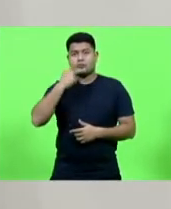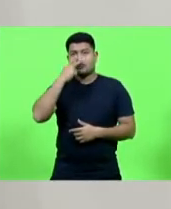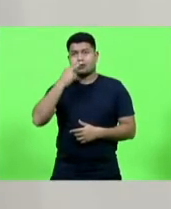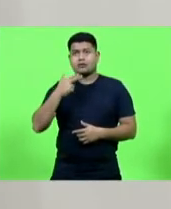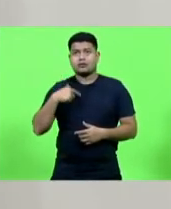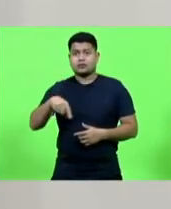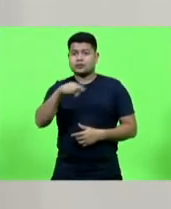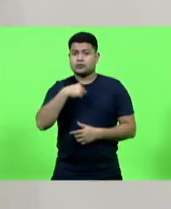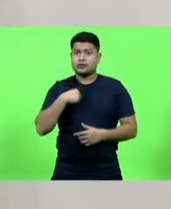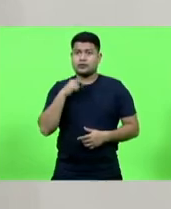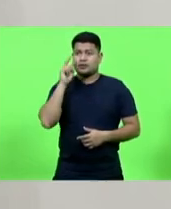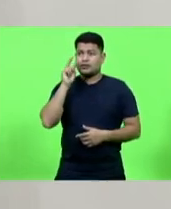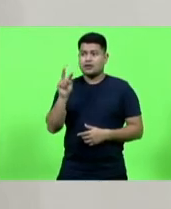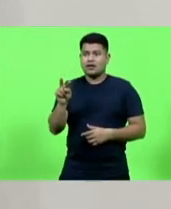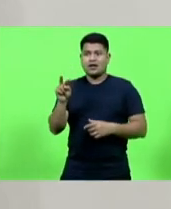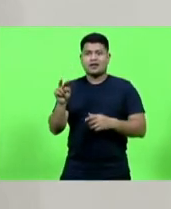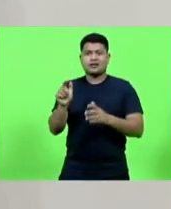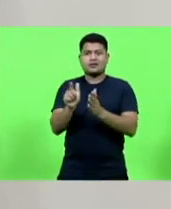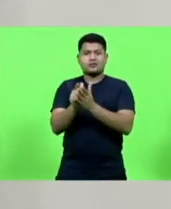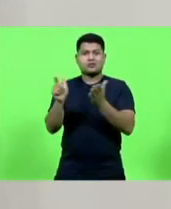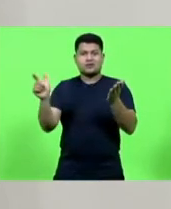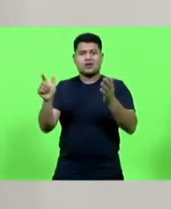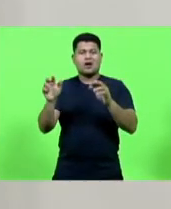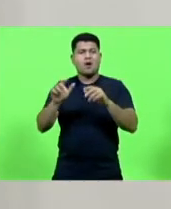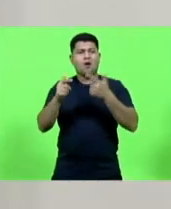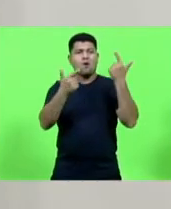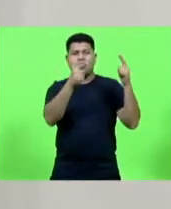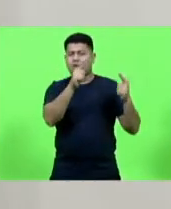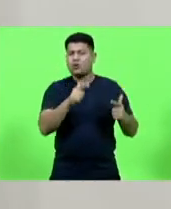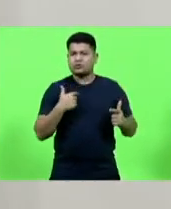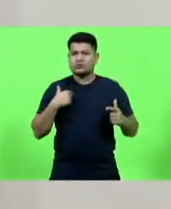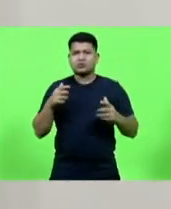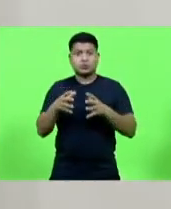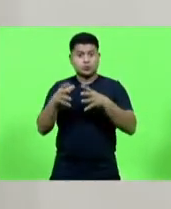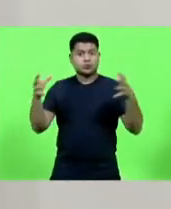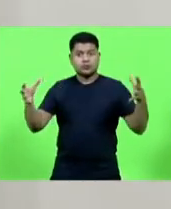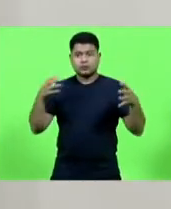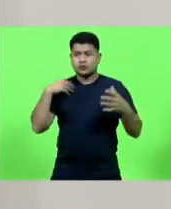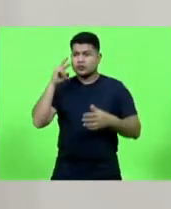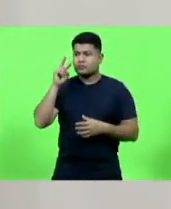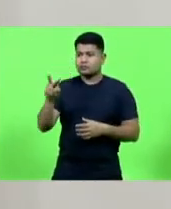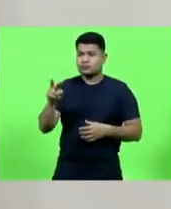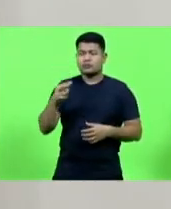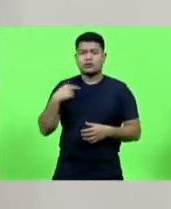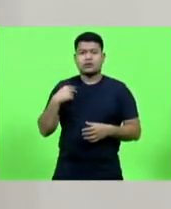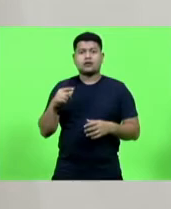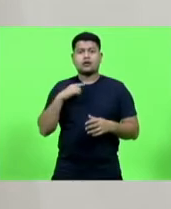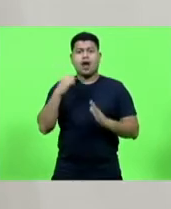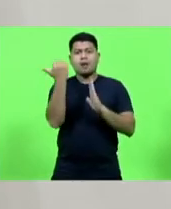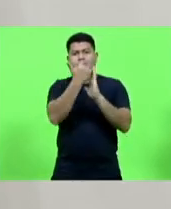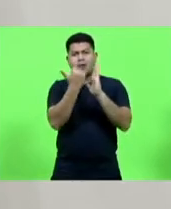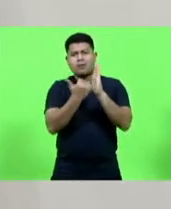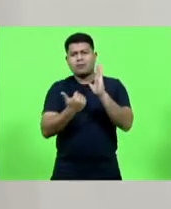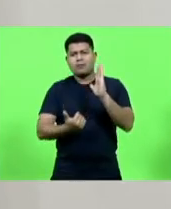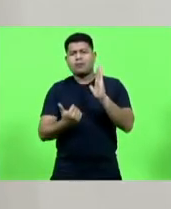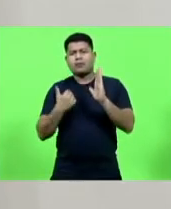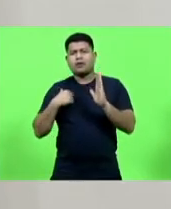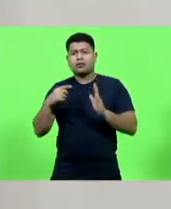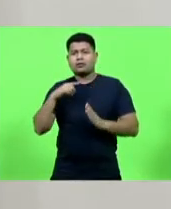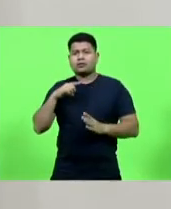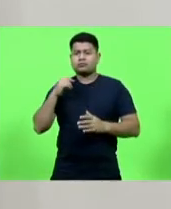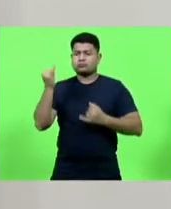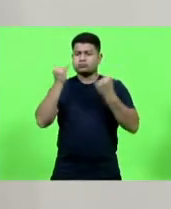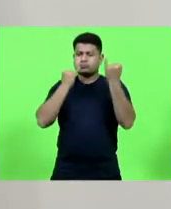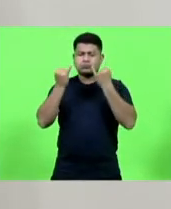naqueles jornais gigantescos que mostram a pauta o que vai acontecer, passam informações, eu estou